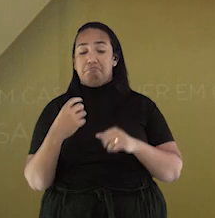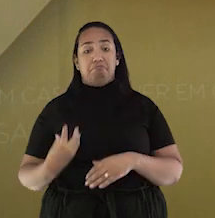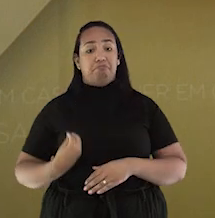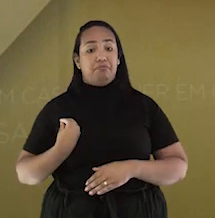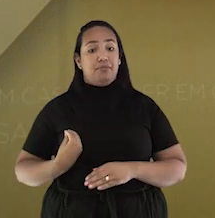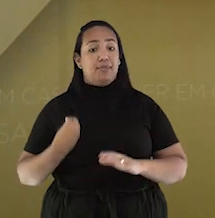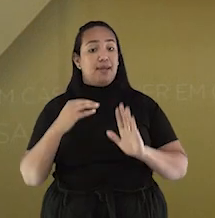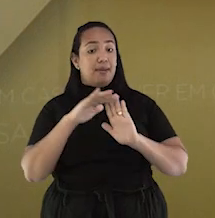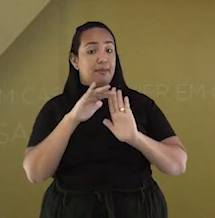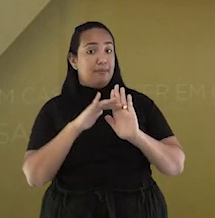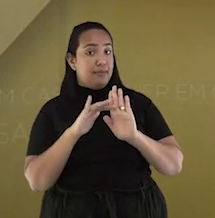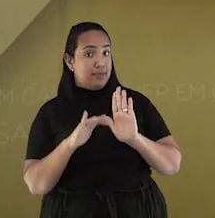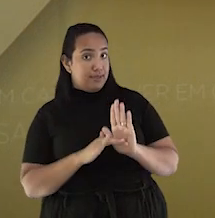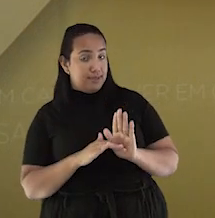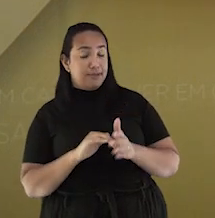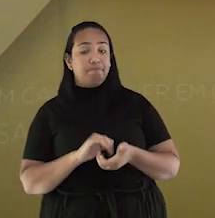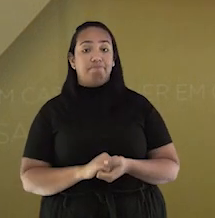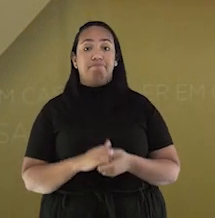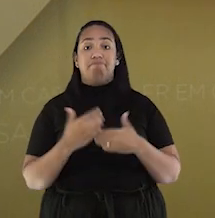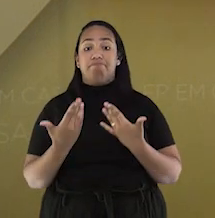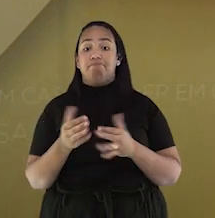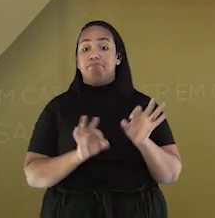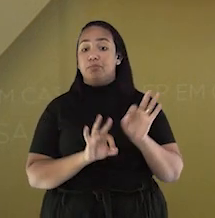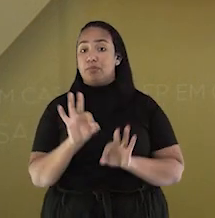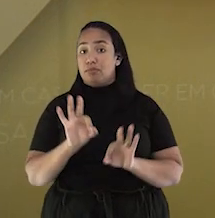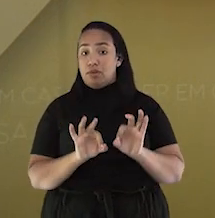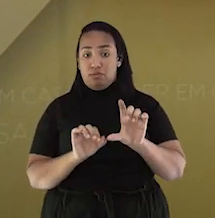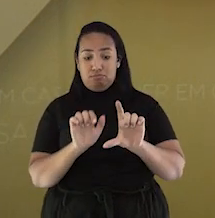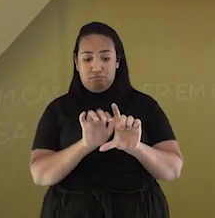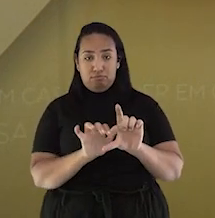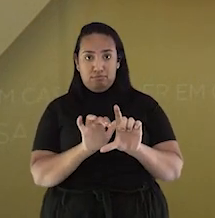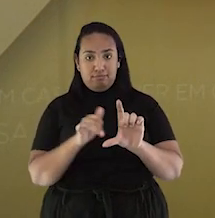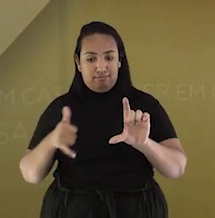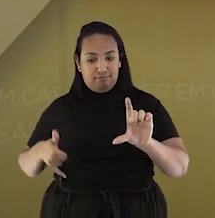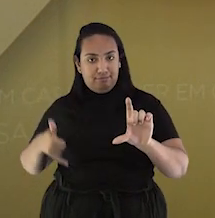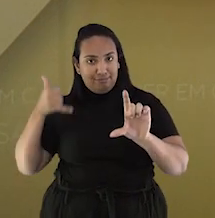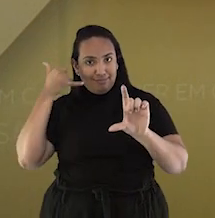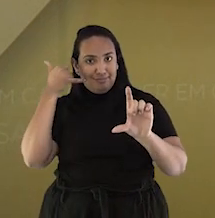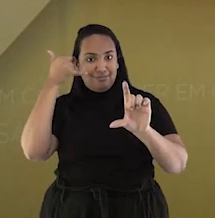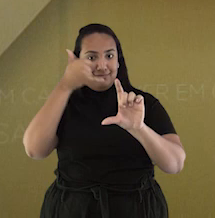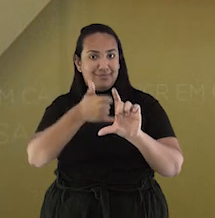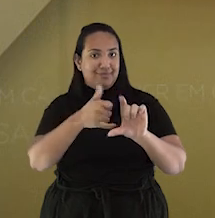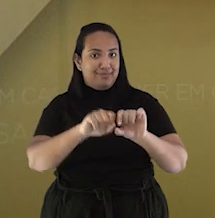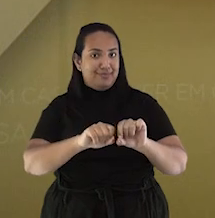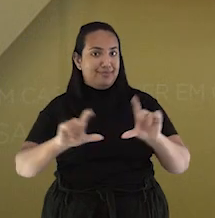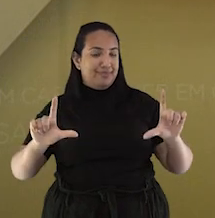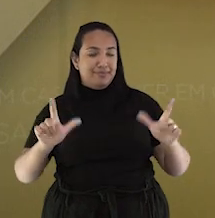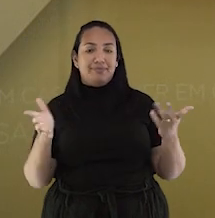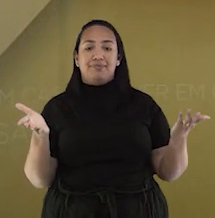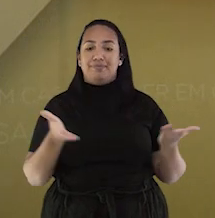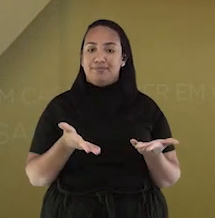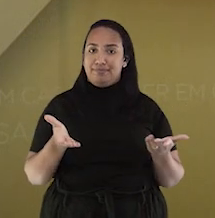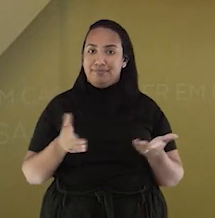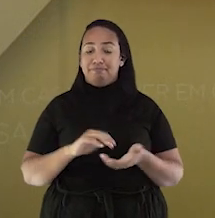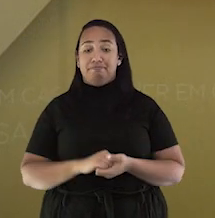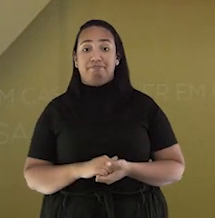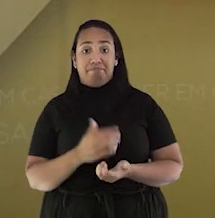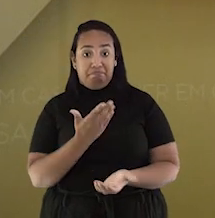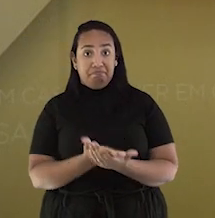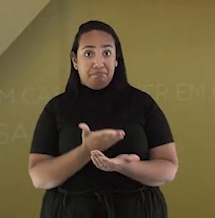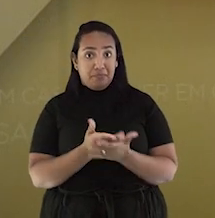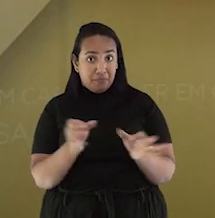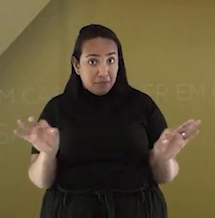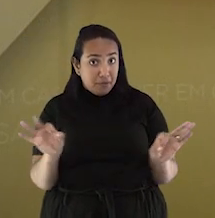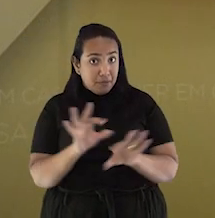registrada comigo? Então, pegue seu celular e aponte para o QR Code que aparece aqui na tela. Prontos para a aula?